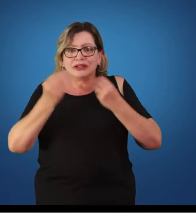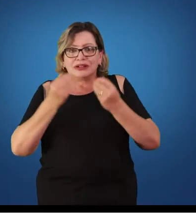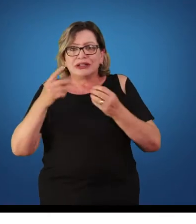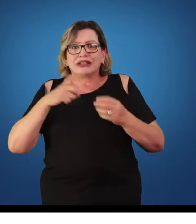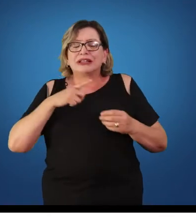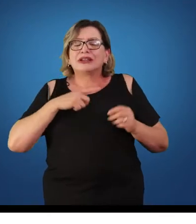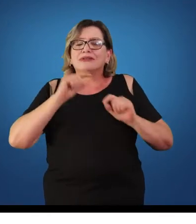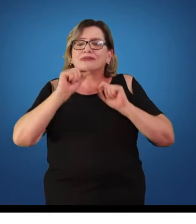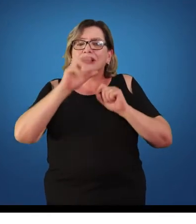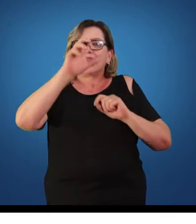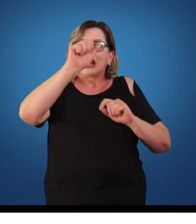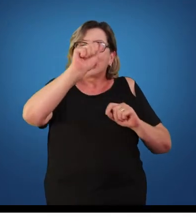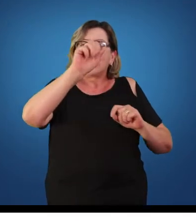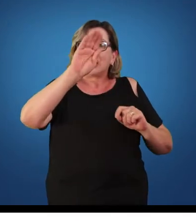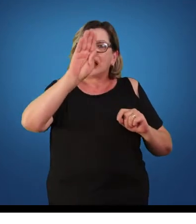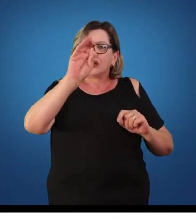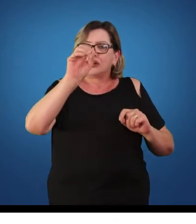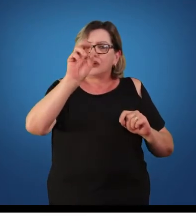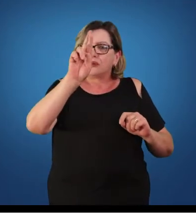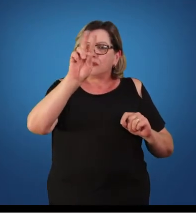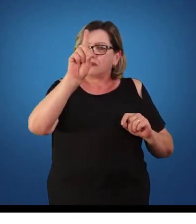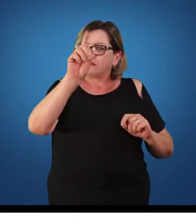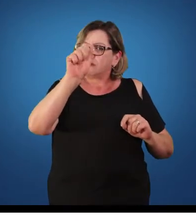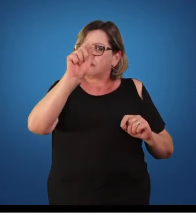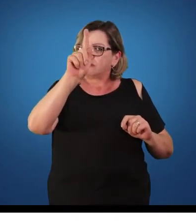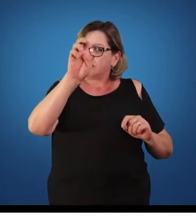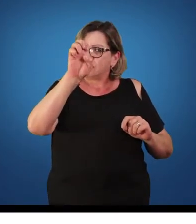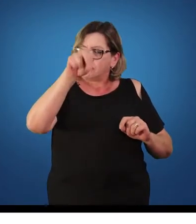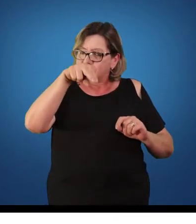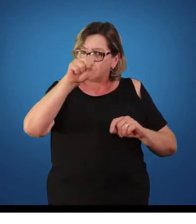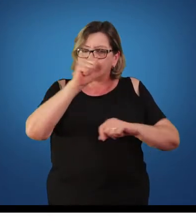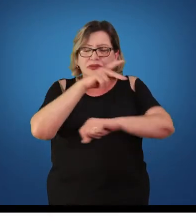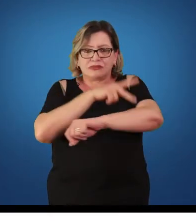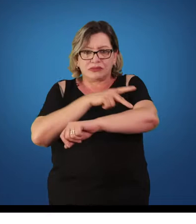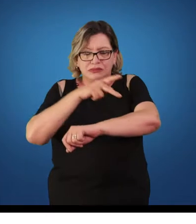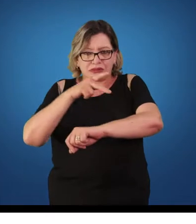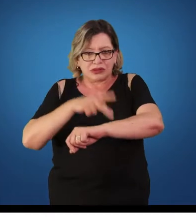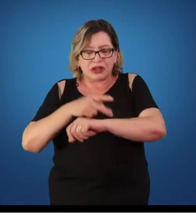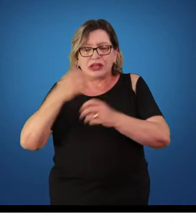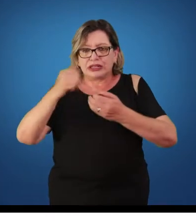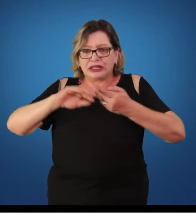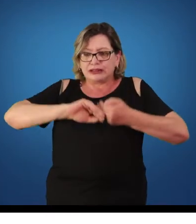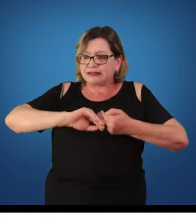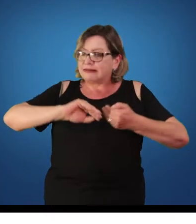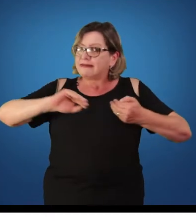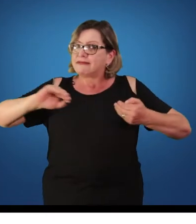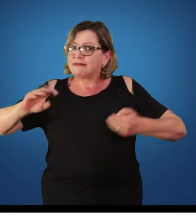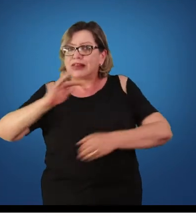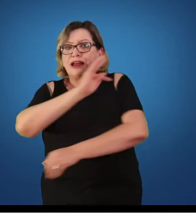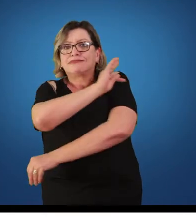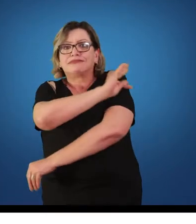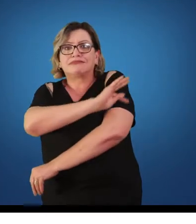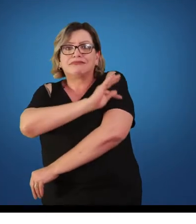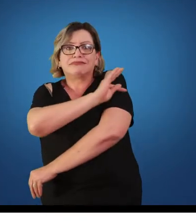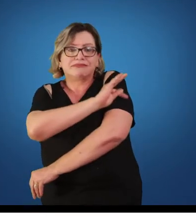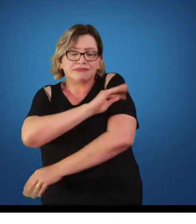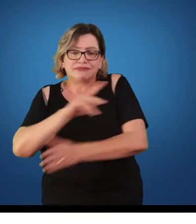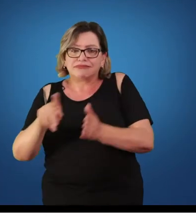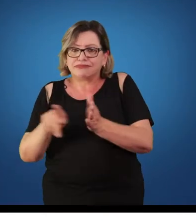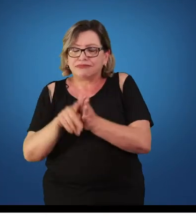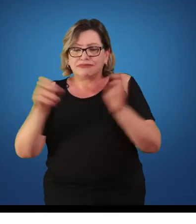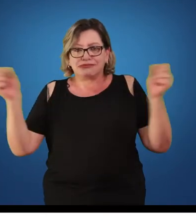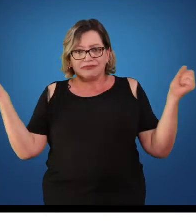abordagens pedagógicas tinham como objetivo romper com o modelo tecnicista-esportivista.